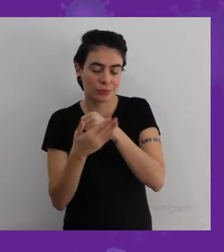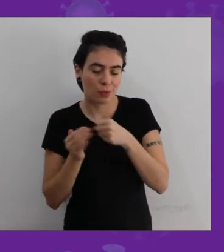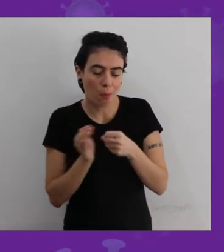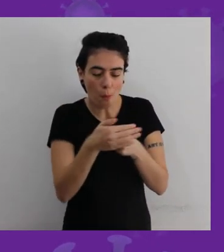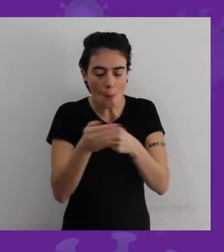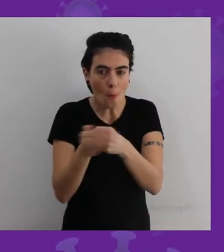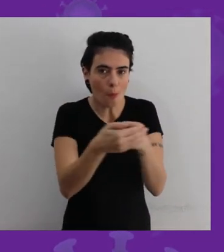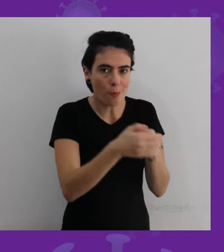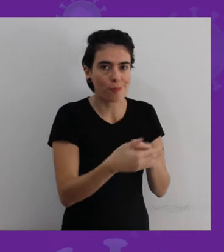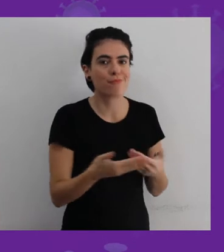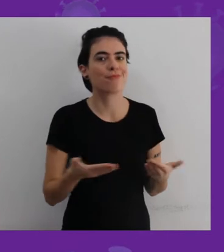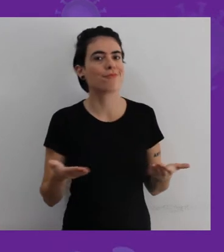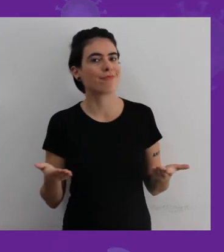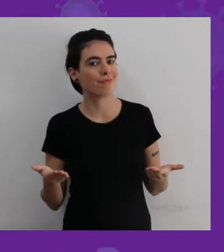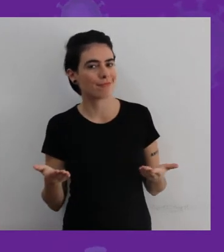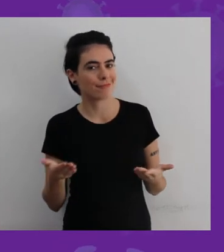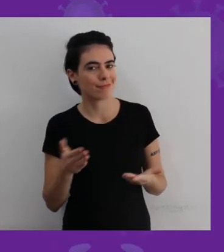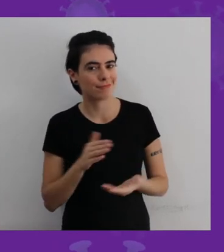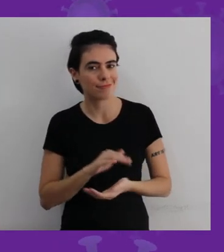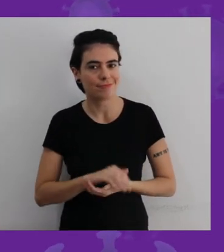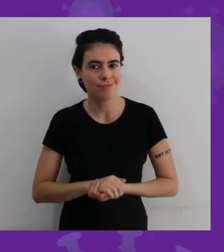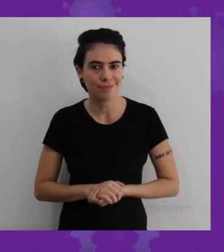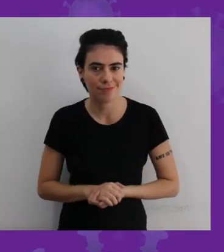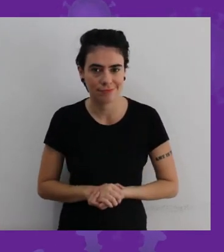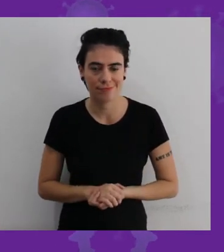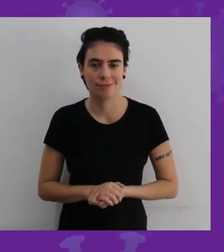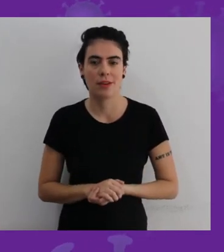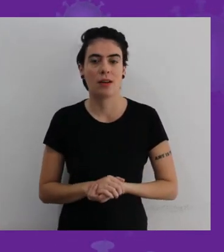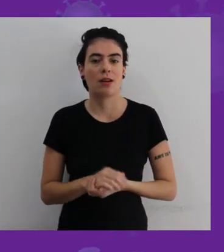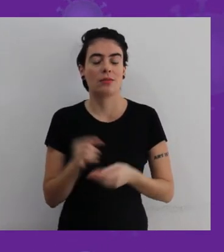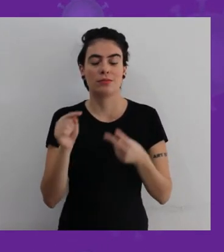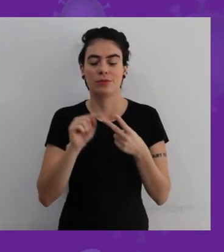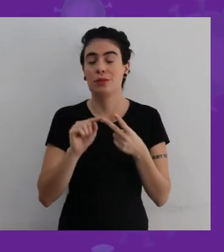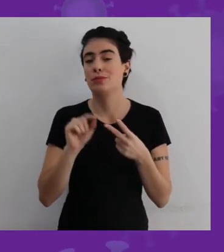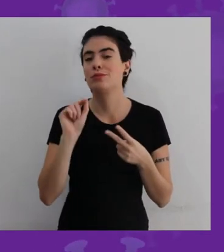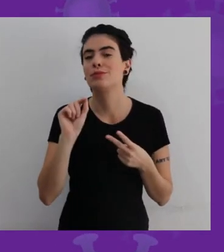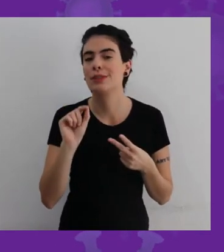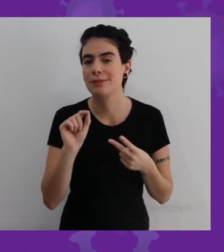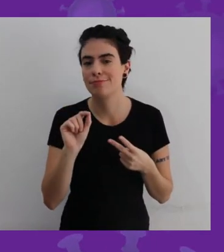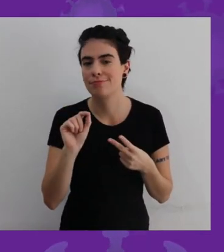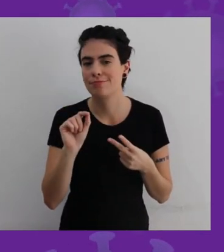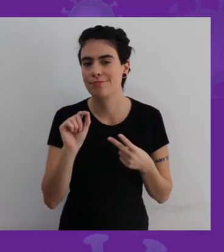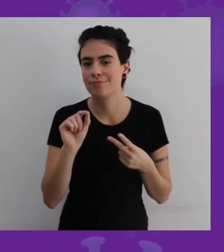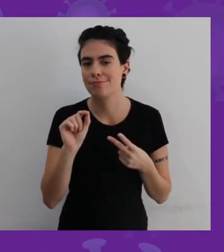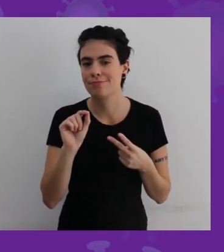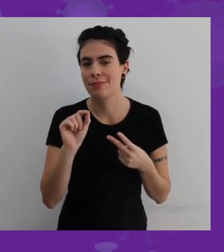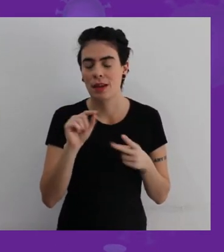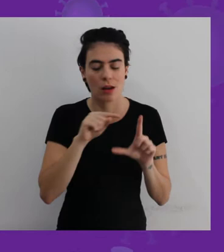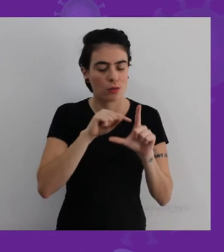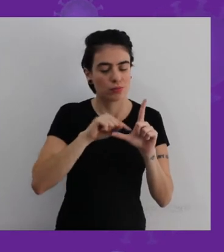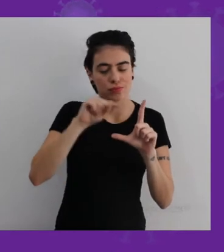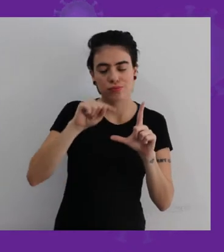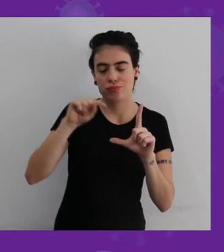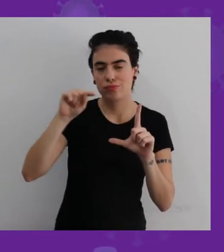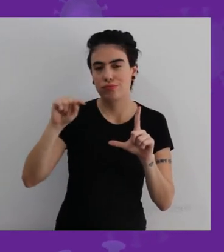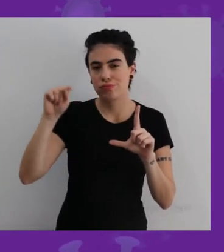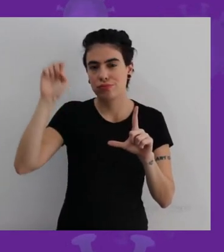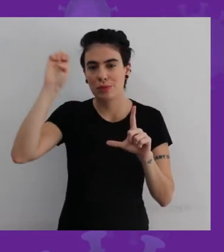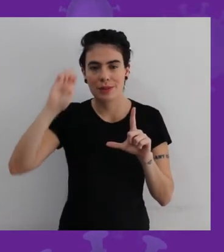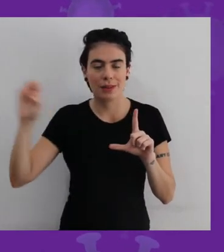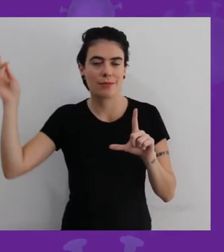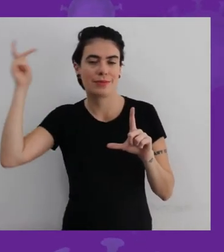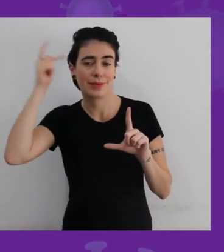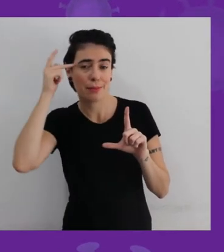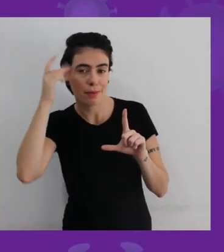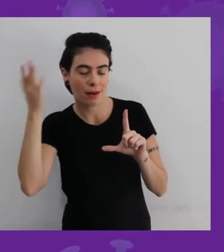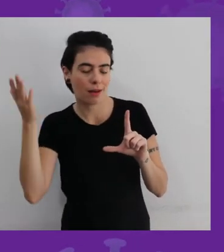começou a sonegar informações sobre a covid. Outra coisa é o seguinte, as curvas epidêmicas do